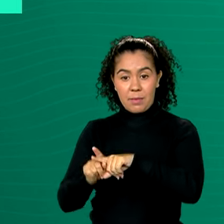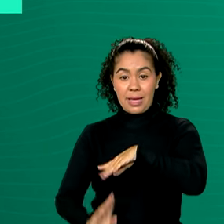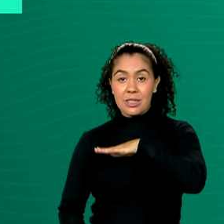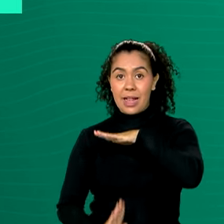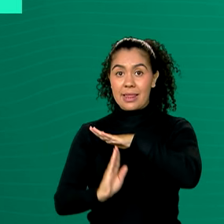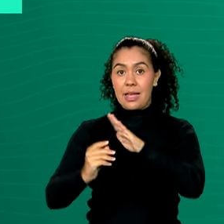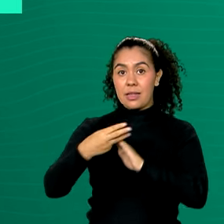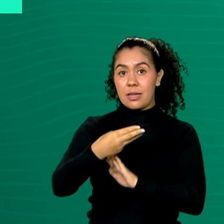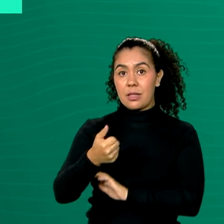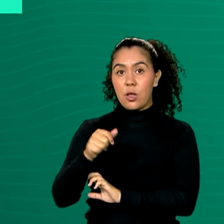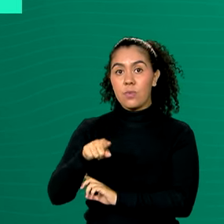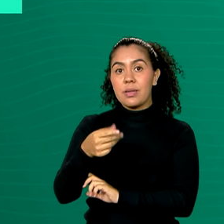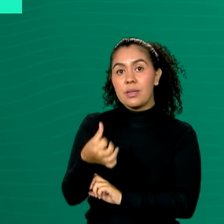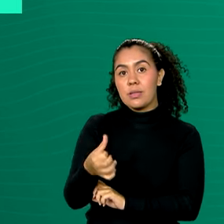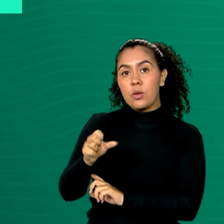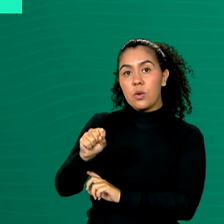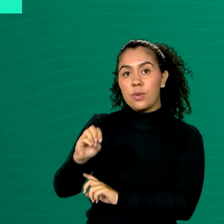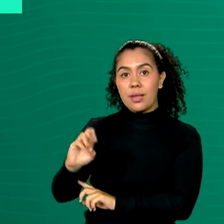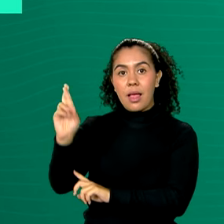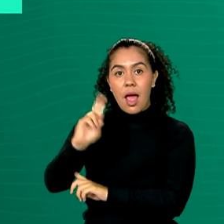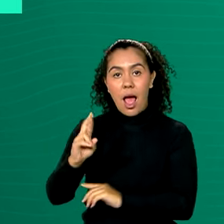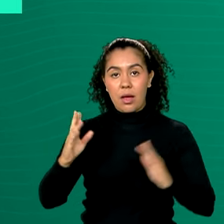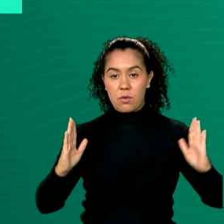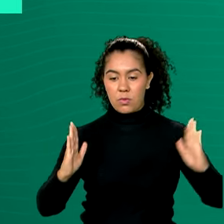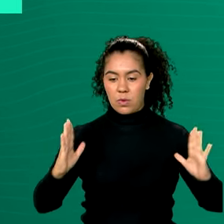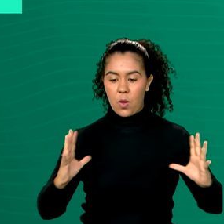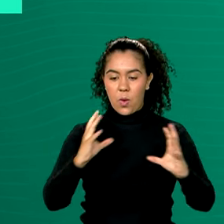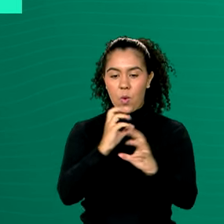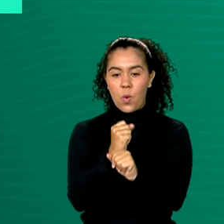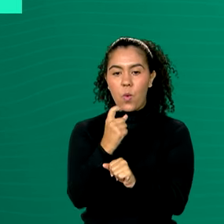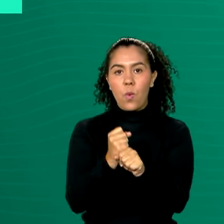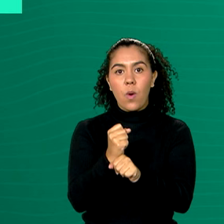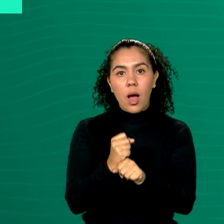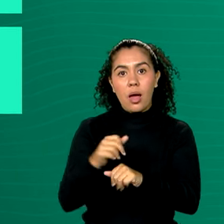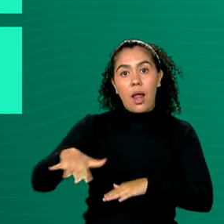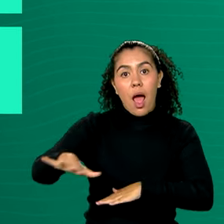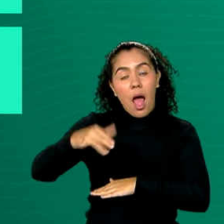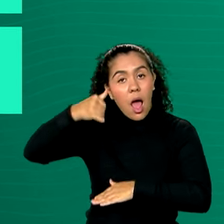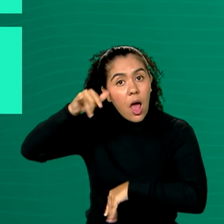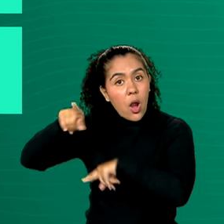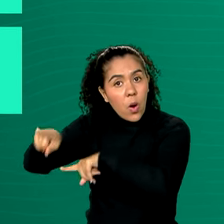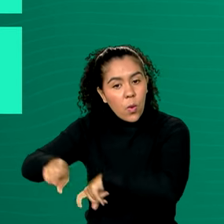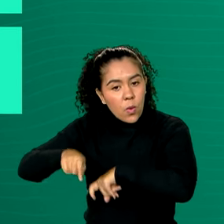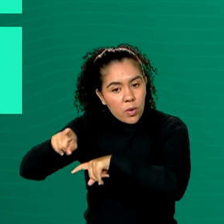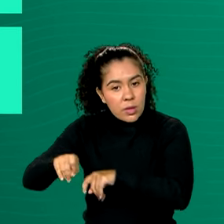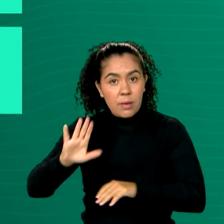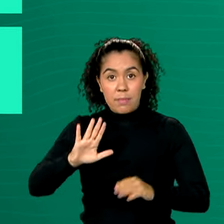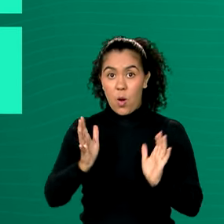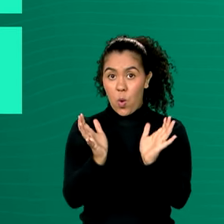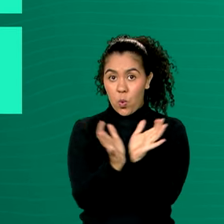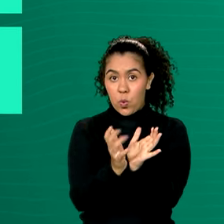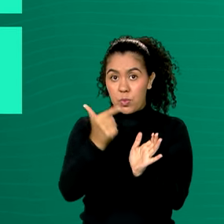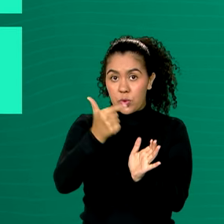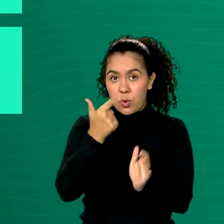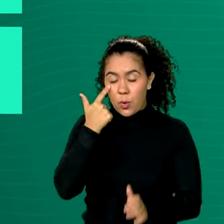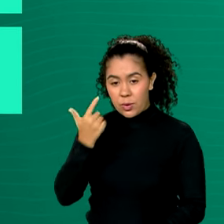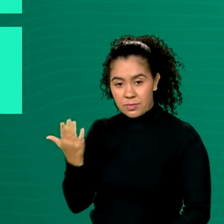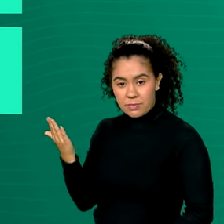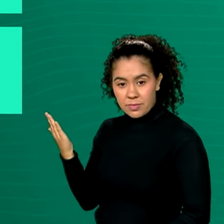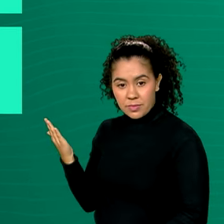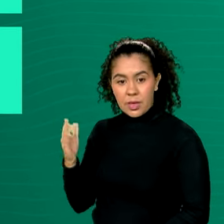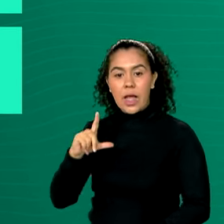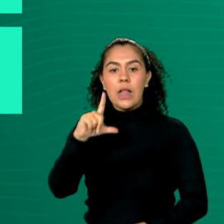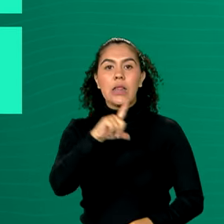.680 reais por ano em áreas rurais já as famílias da faixa 2 possui renda